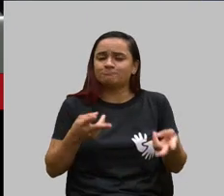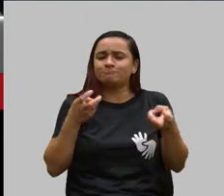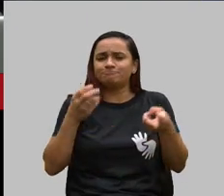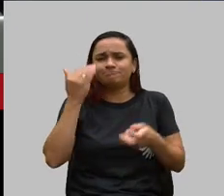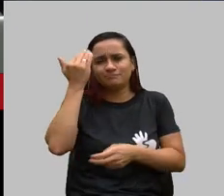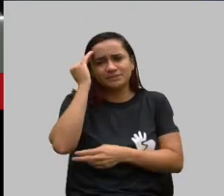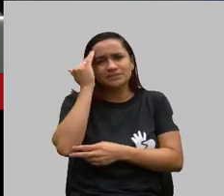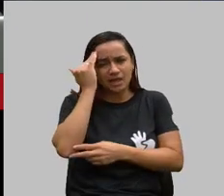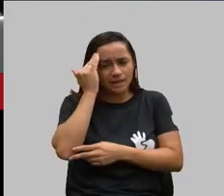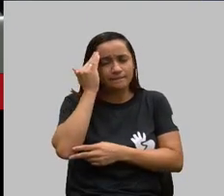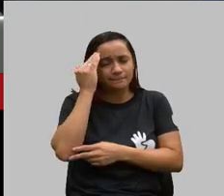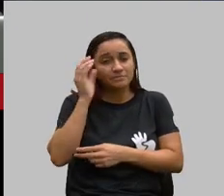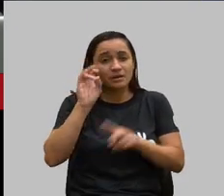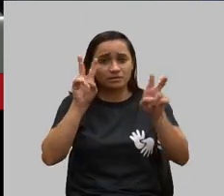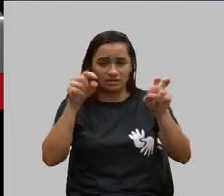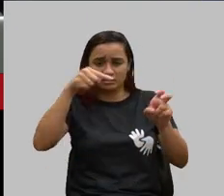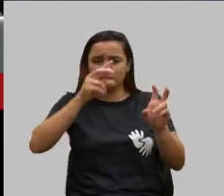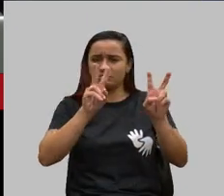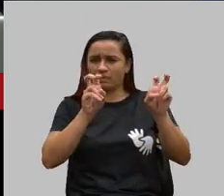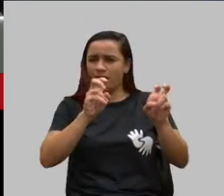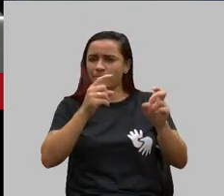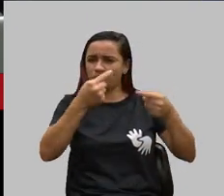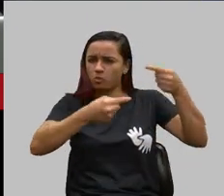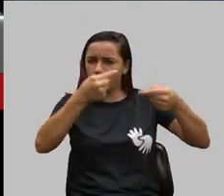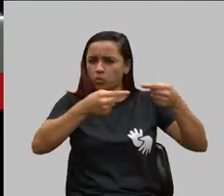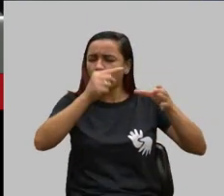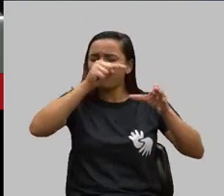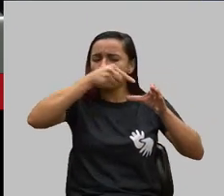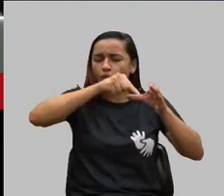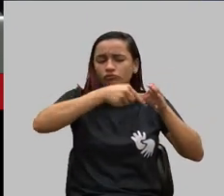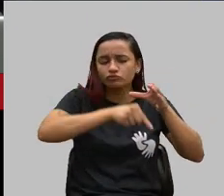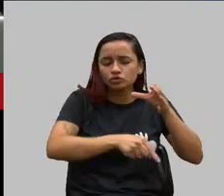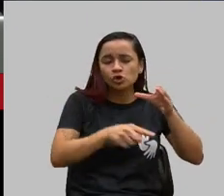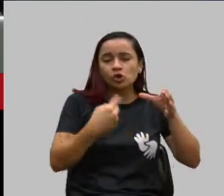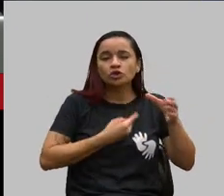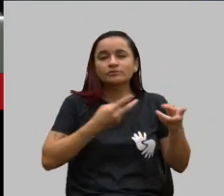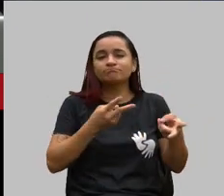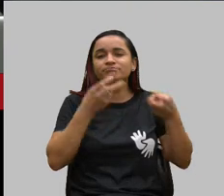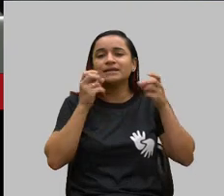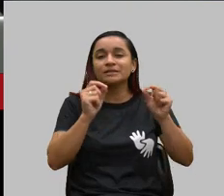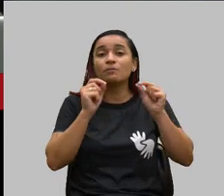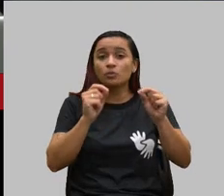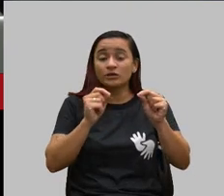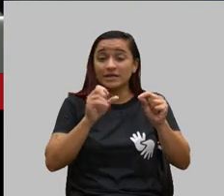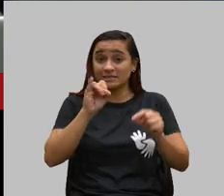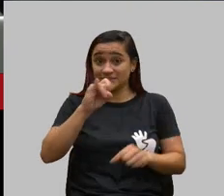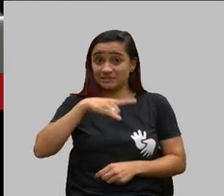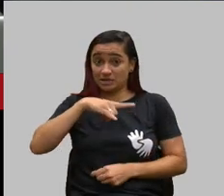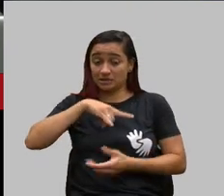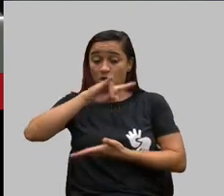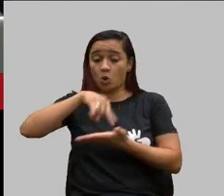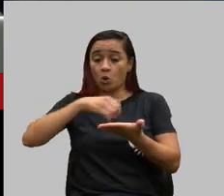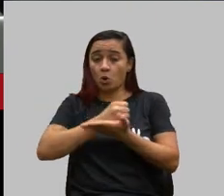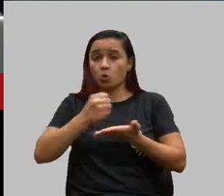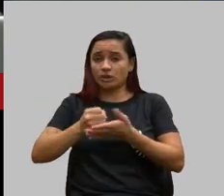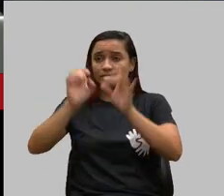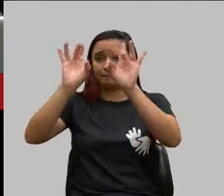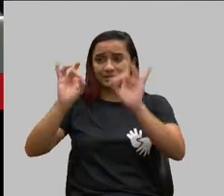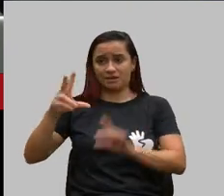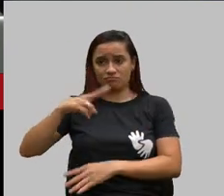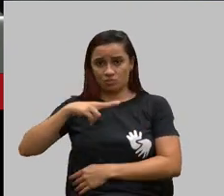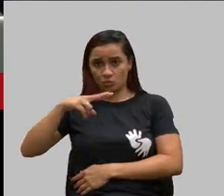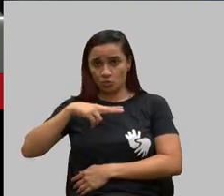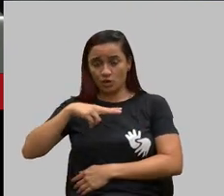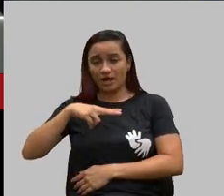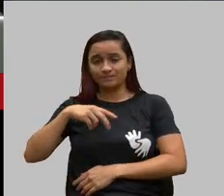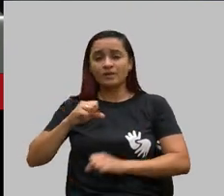aprofunda nesse tema, nessa discussão, que quem tem hoje contratos individuais, pode ter certeza que vão te